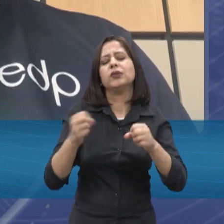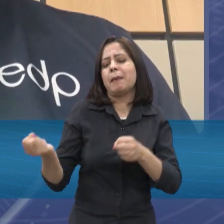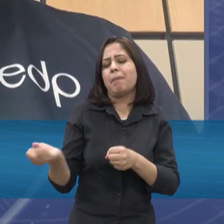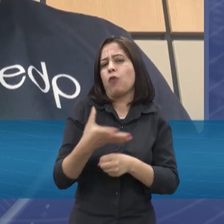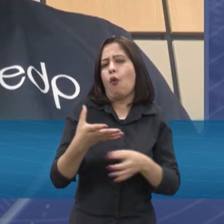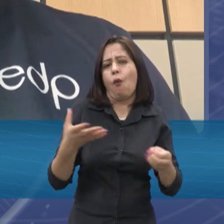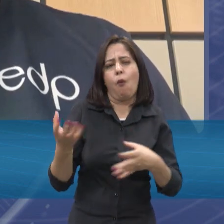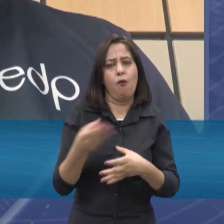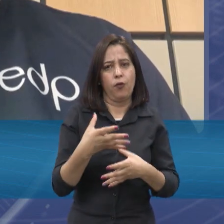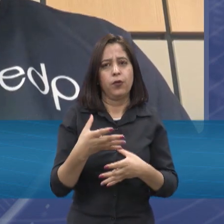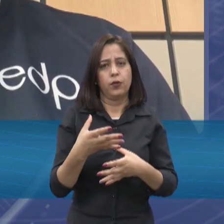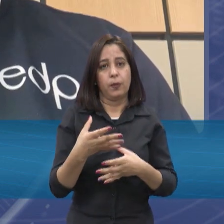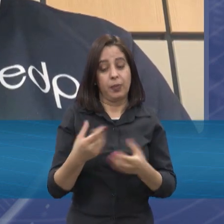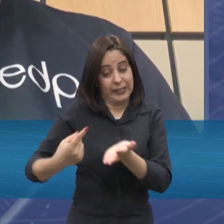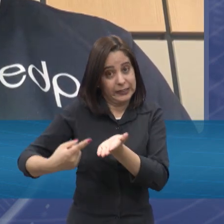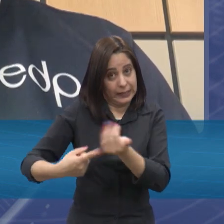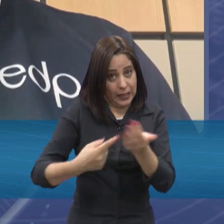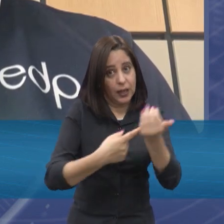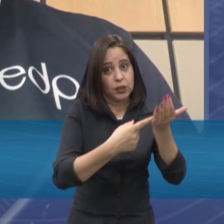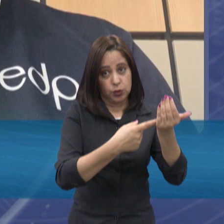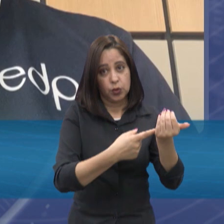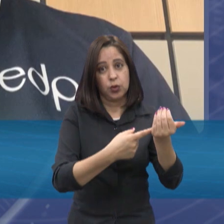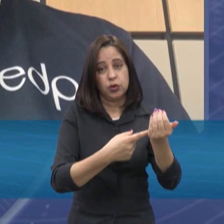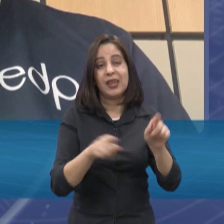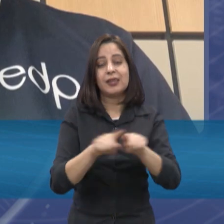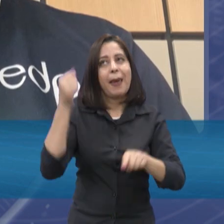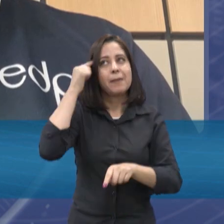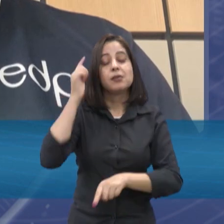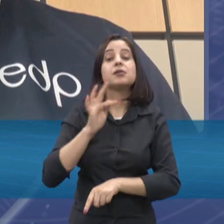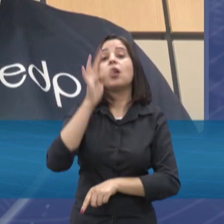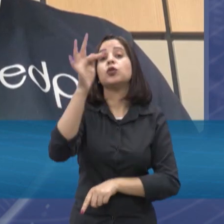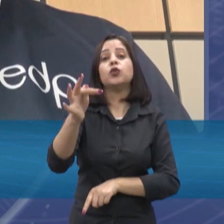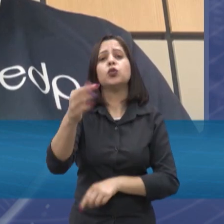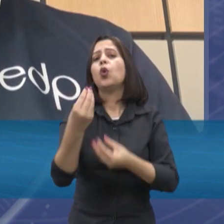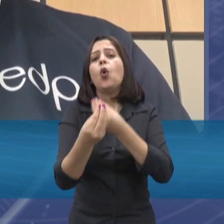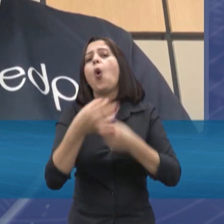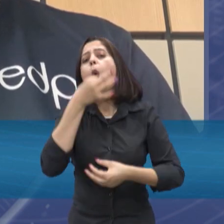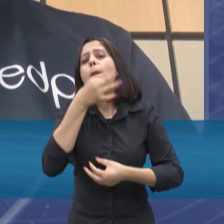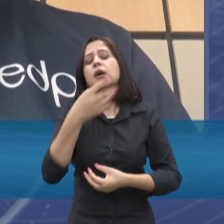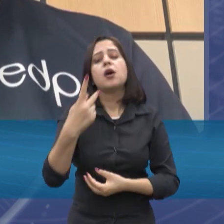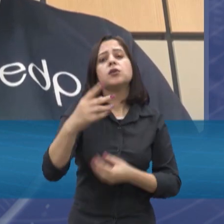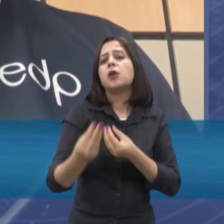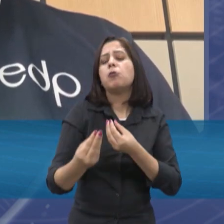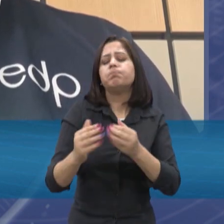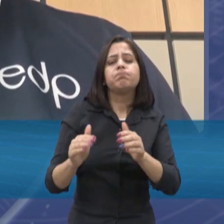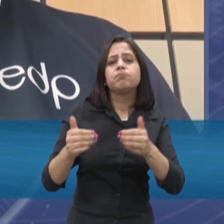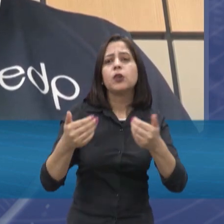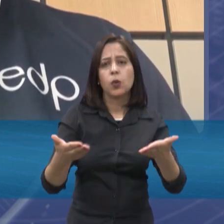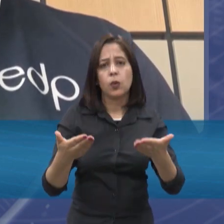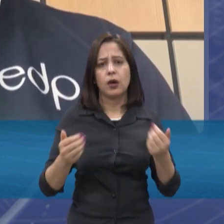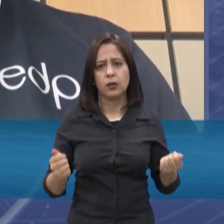inclui, a gente pode falar de tecnologias e projeções futuras, né, como que você avalia nesse aspecto, a gente